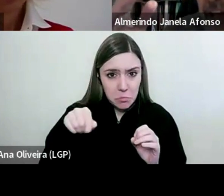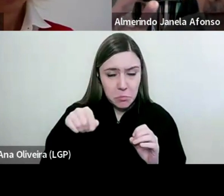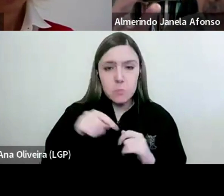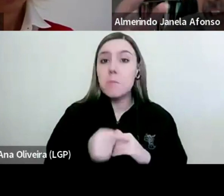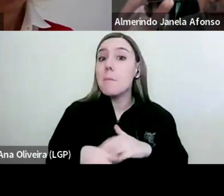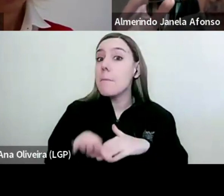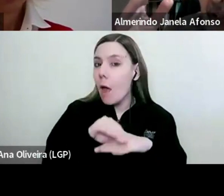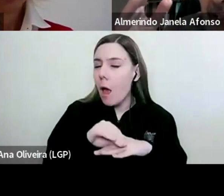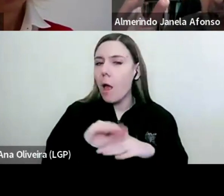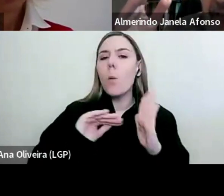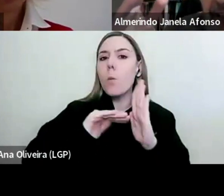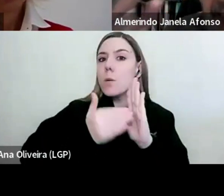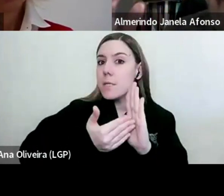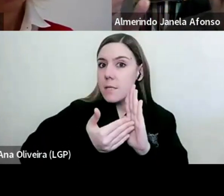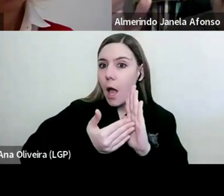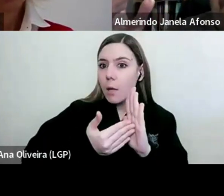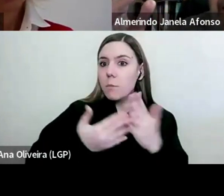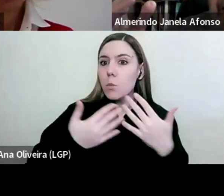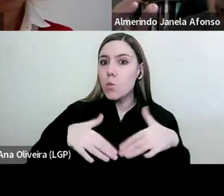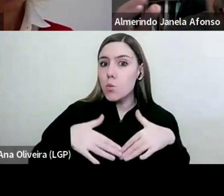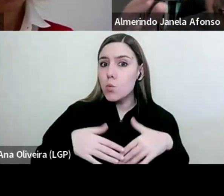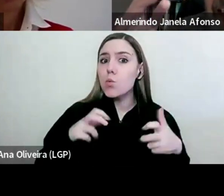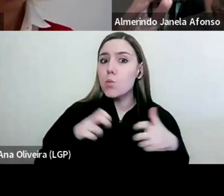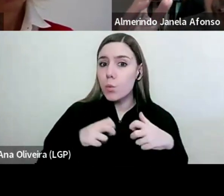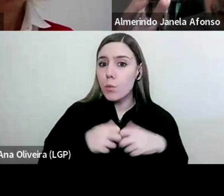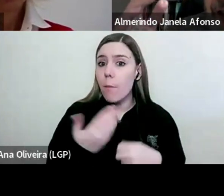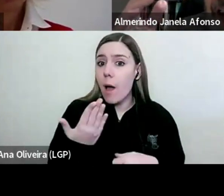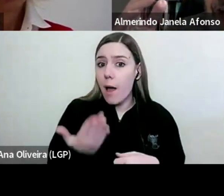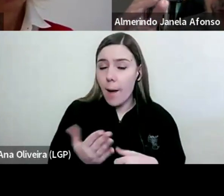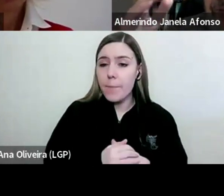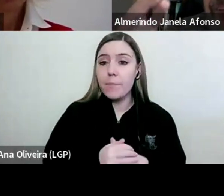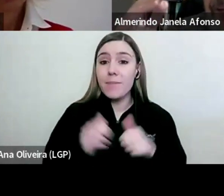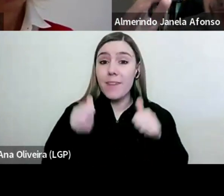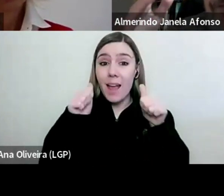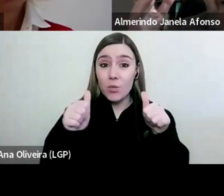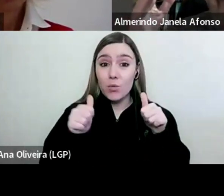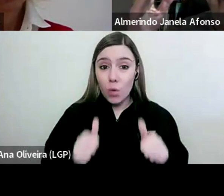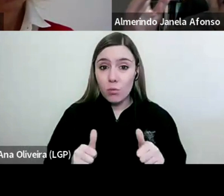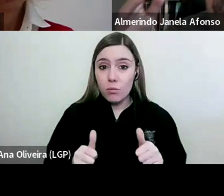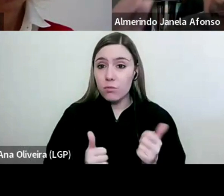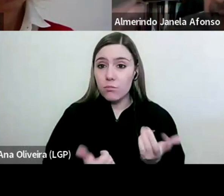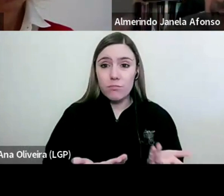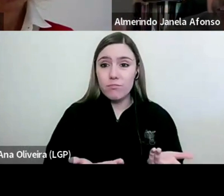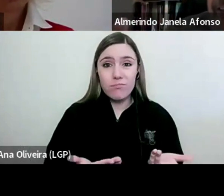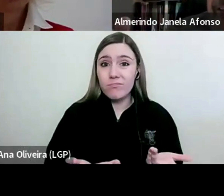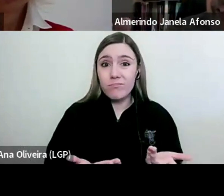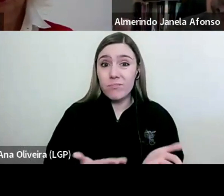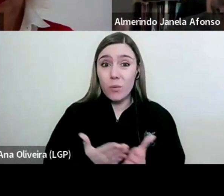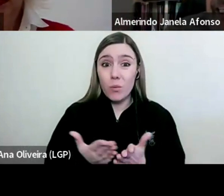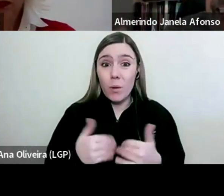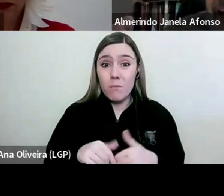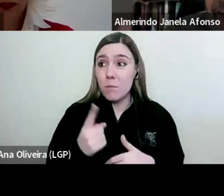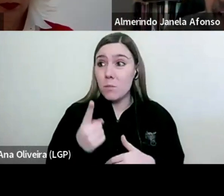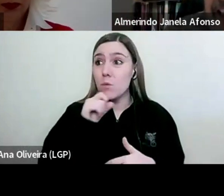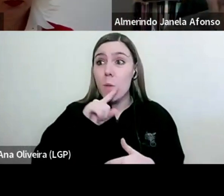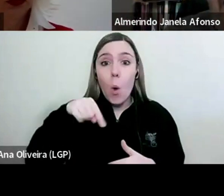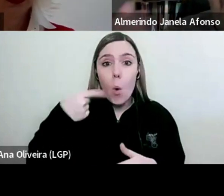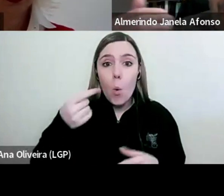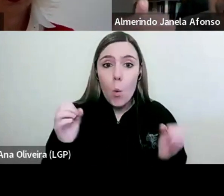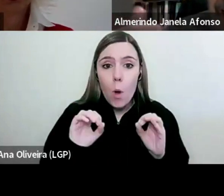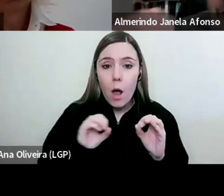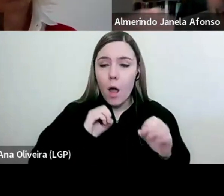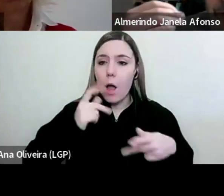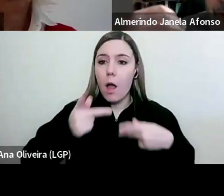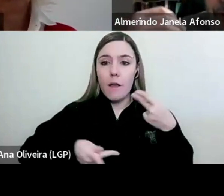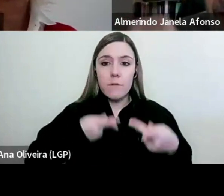Os exames estão em crise evidente. As classificações sobrevivem por falta de alternativa. E a avaliação